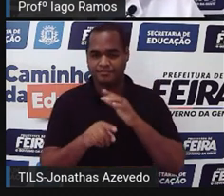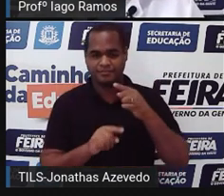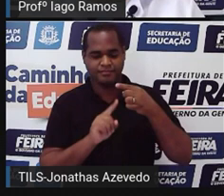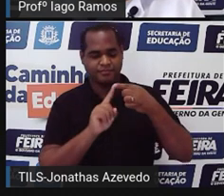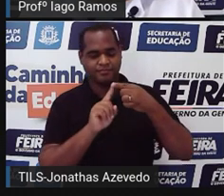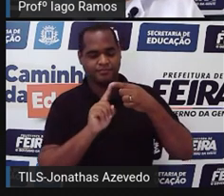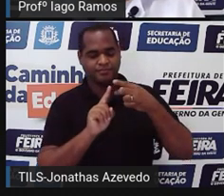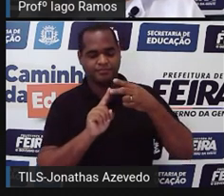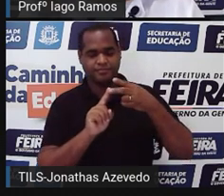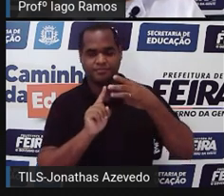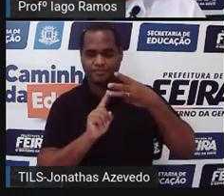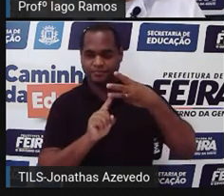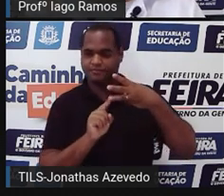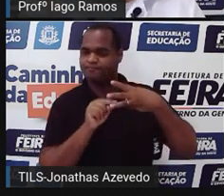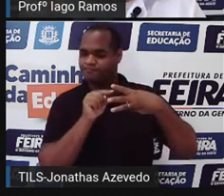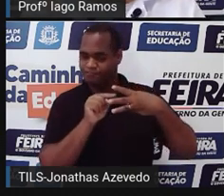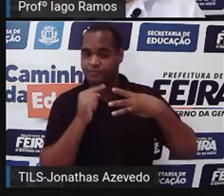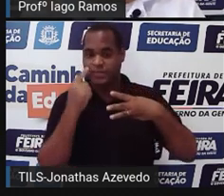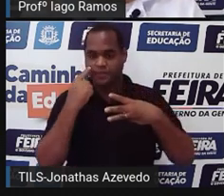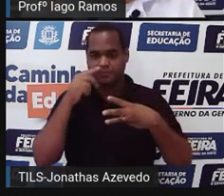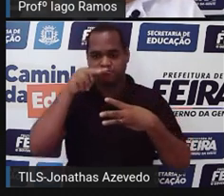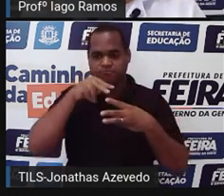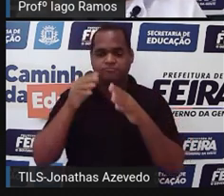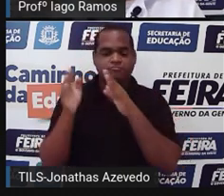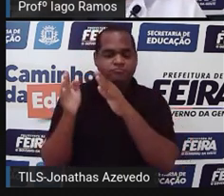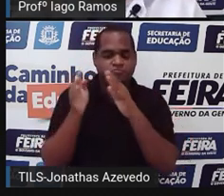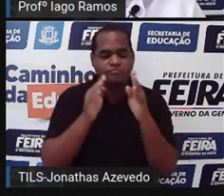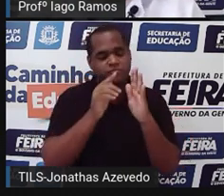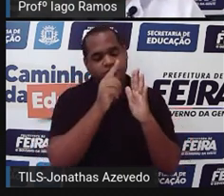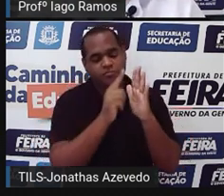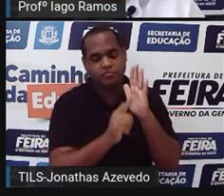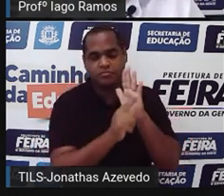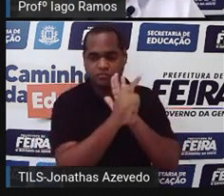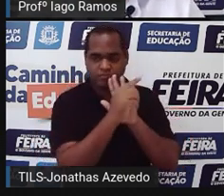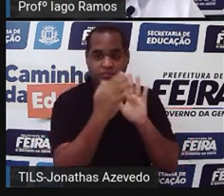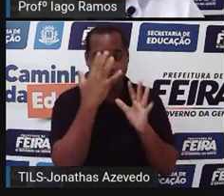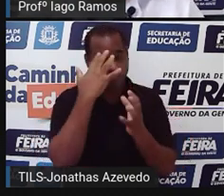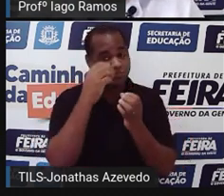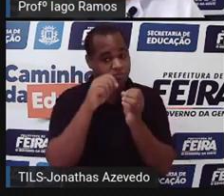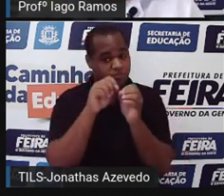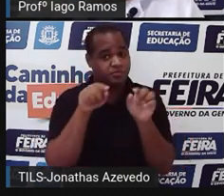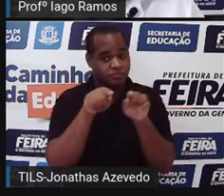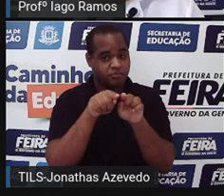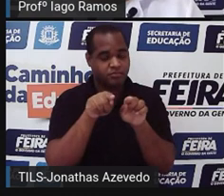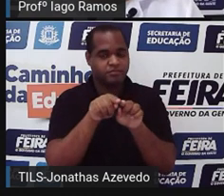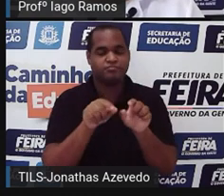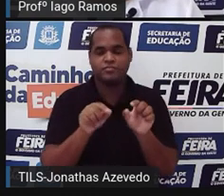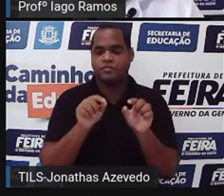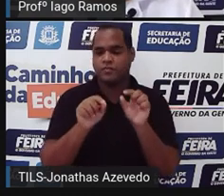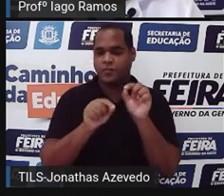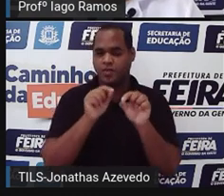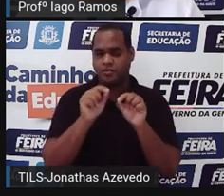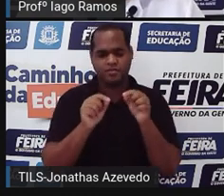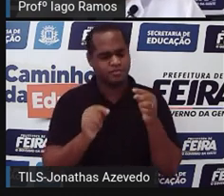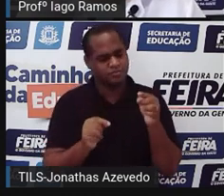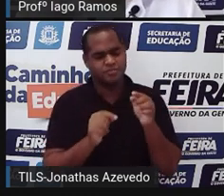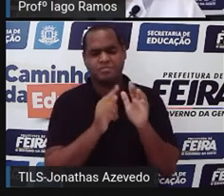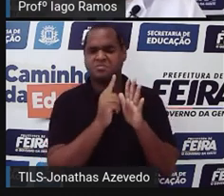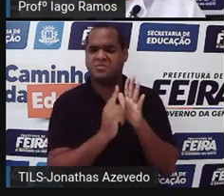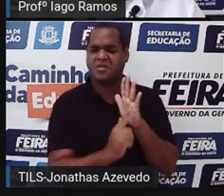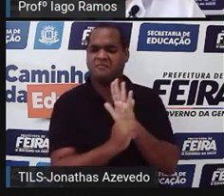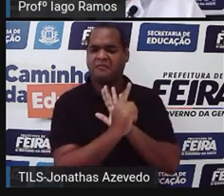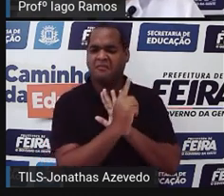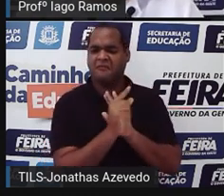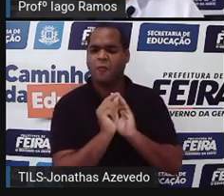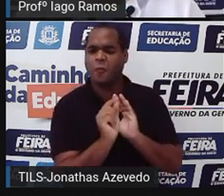para a gente fazer a leitura desse gráfico e interpretar ele. Então, a primeira perguntinha é a seguinte, do